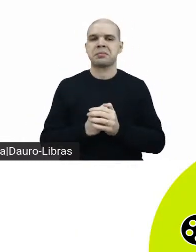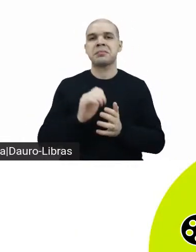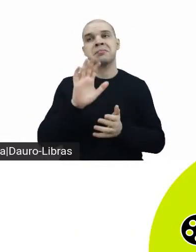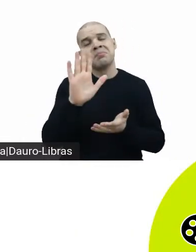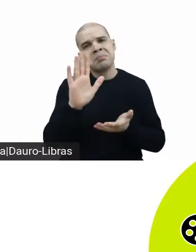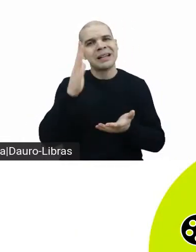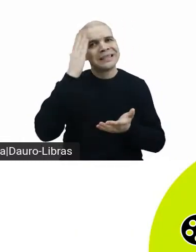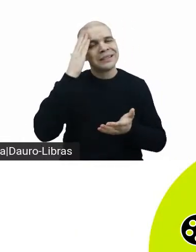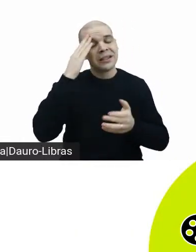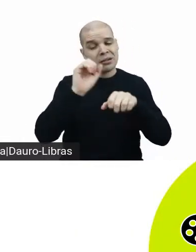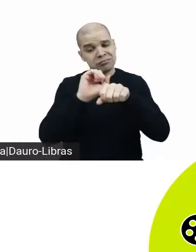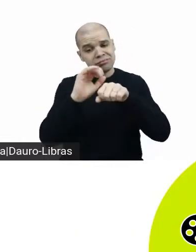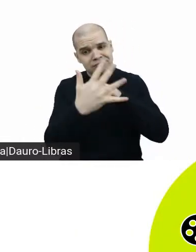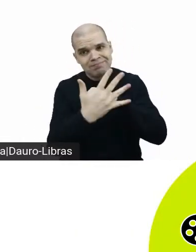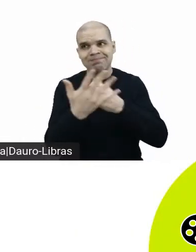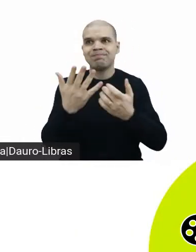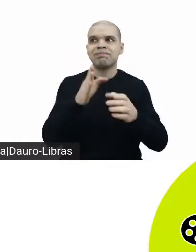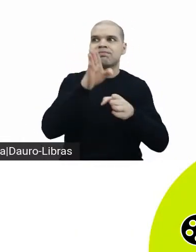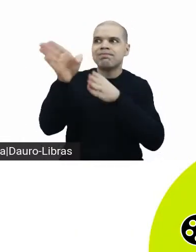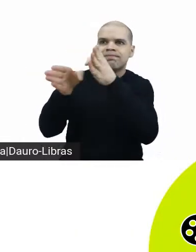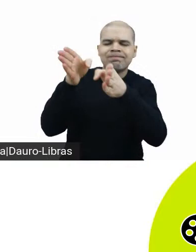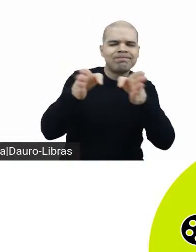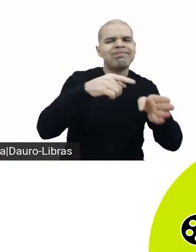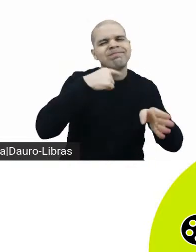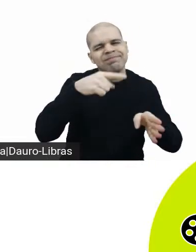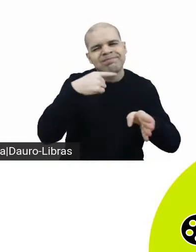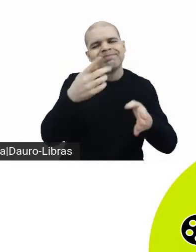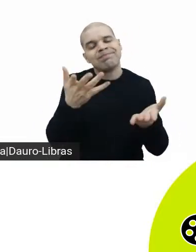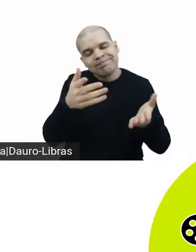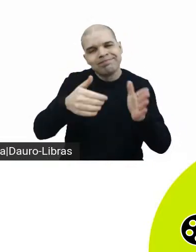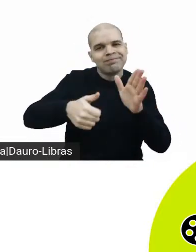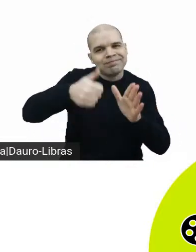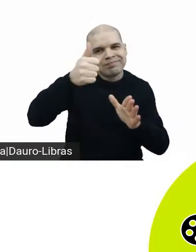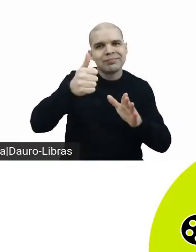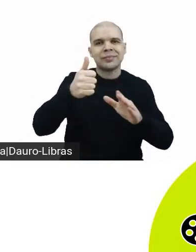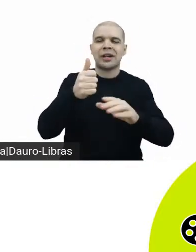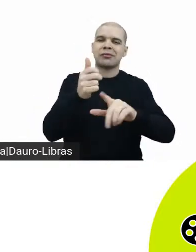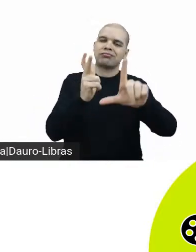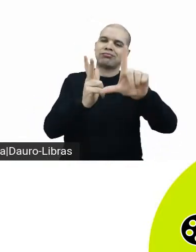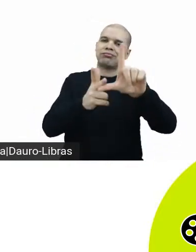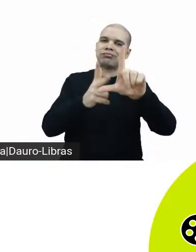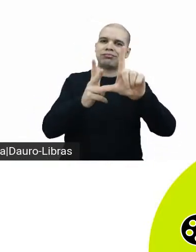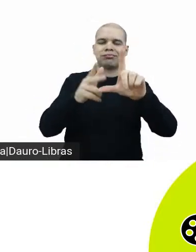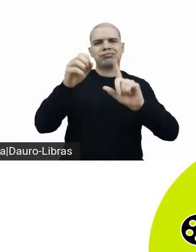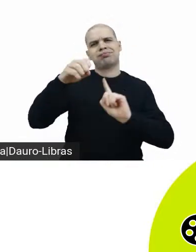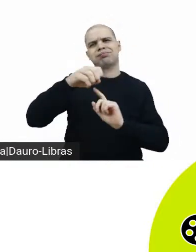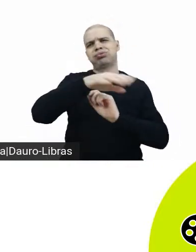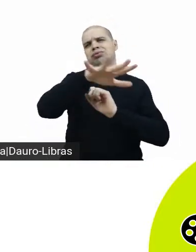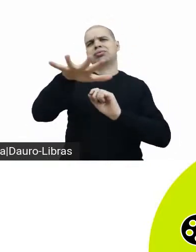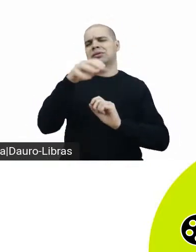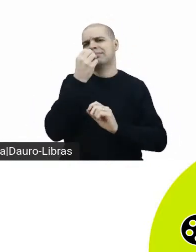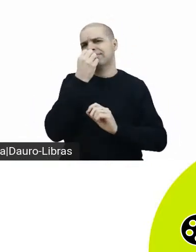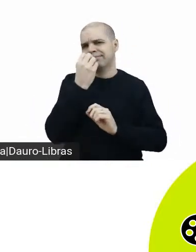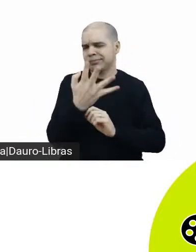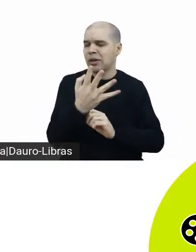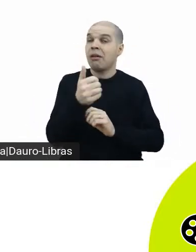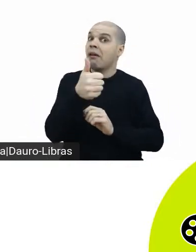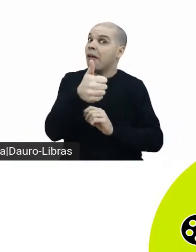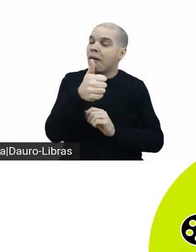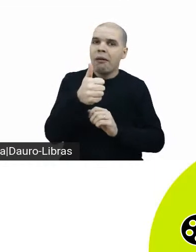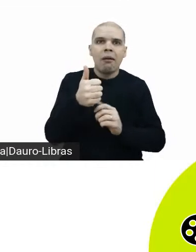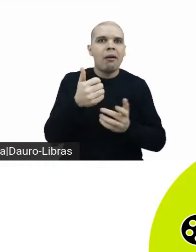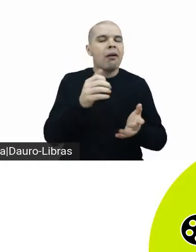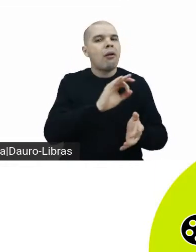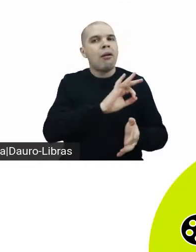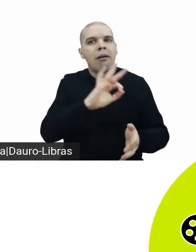virtuais, então a gente tem oficinas virtuais, e, claro, o nosso bate-papo de cinema, que tem nos proporcionado grandes momentos